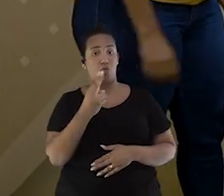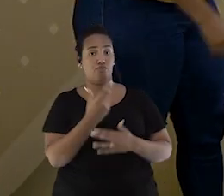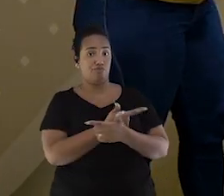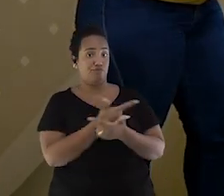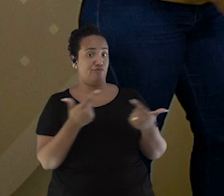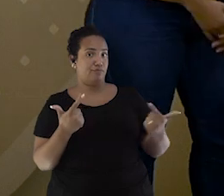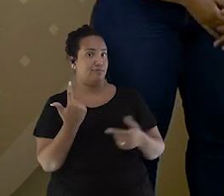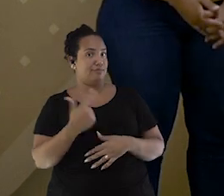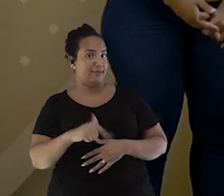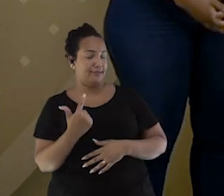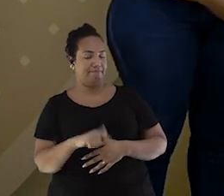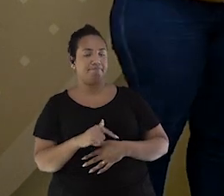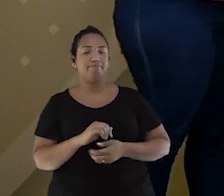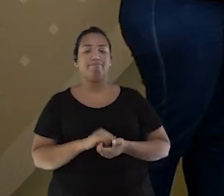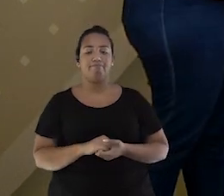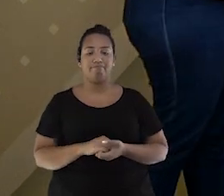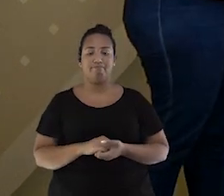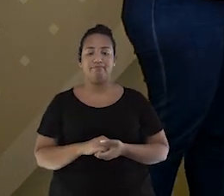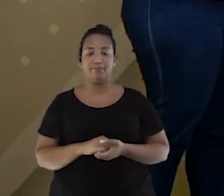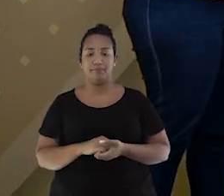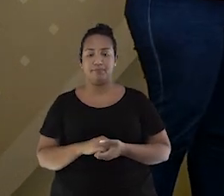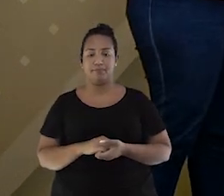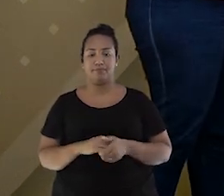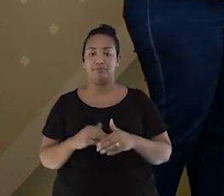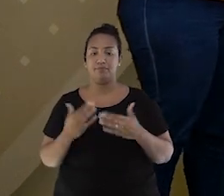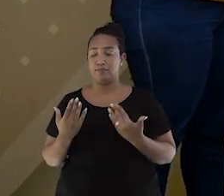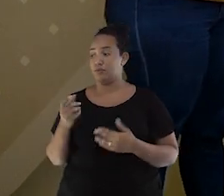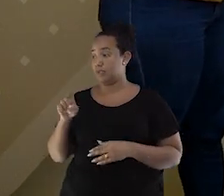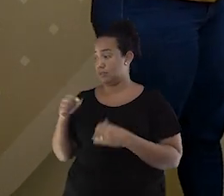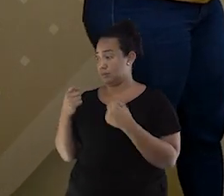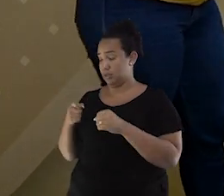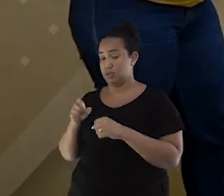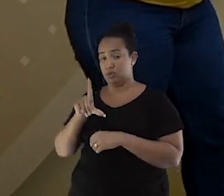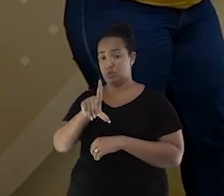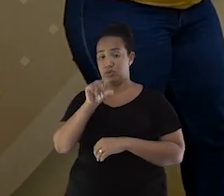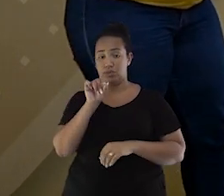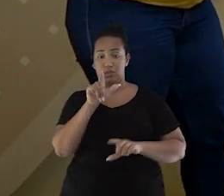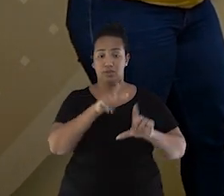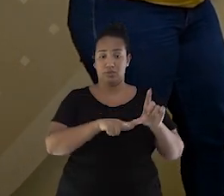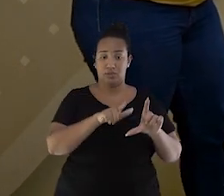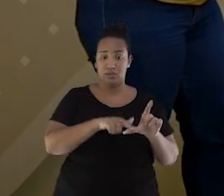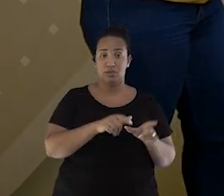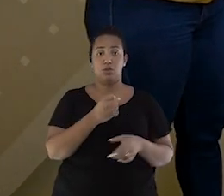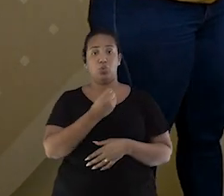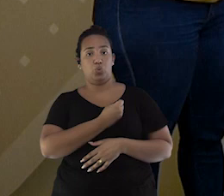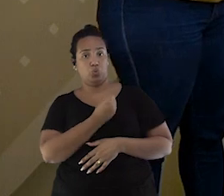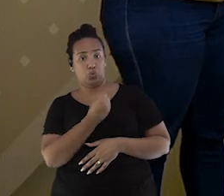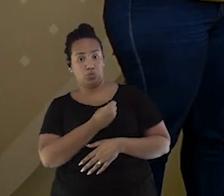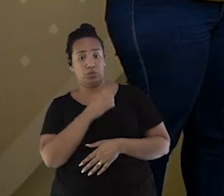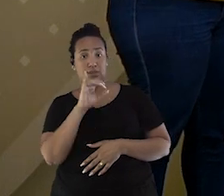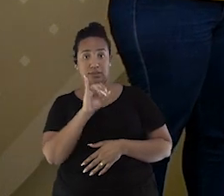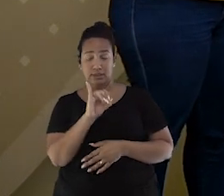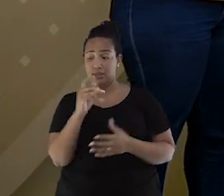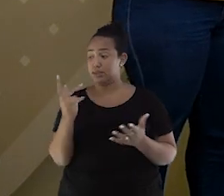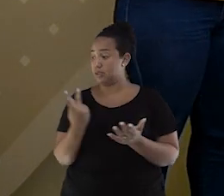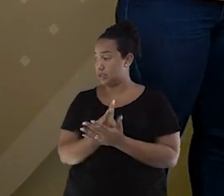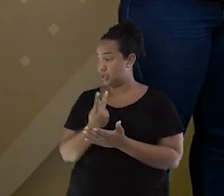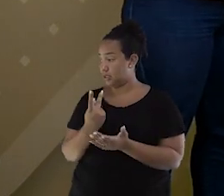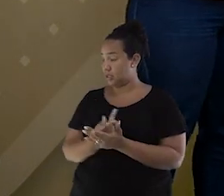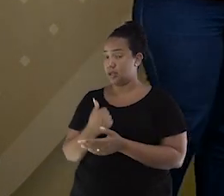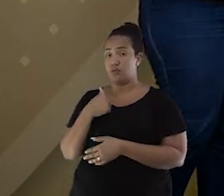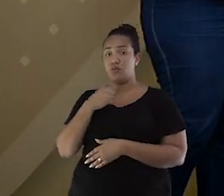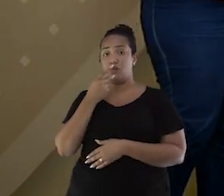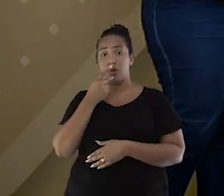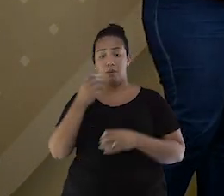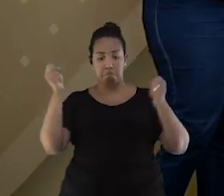marinheira. Vamos lá Bia, você vai escolher sempre uma letra e o número. Quando você errar, eu vou falar bomba,